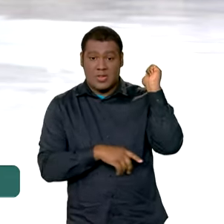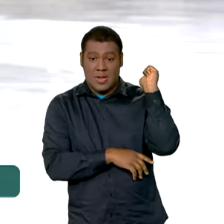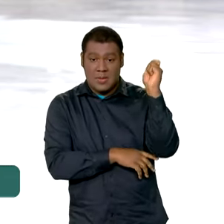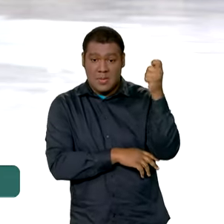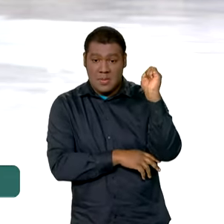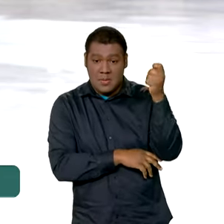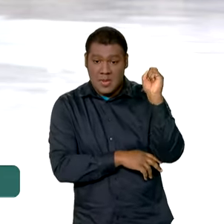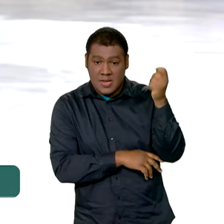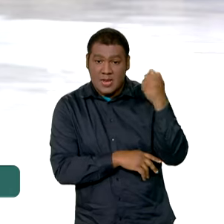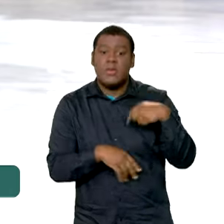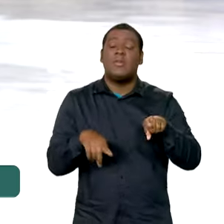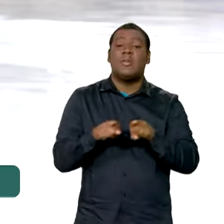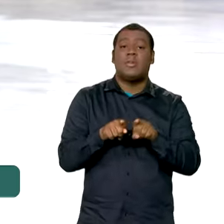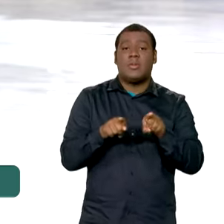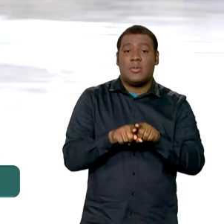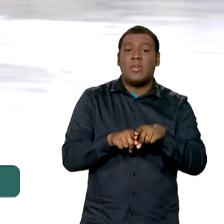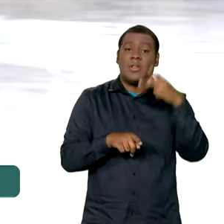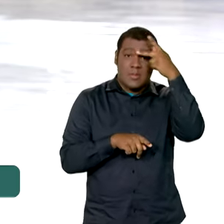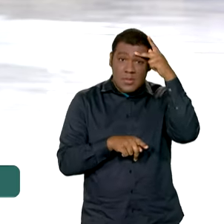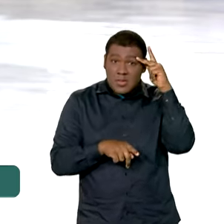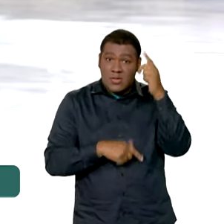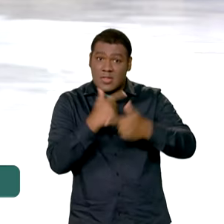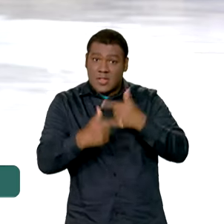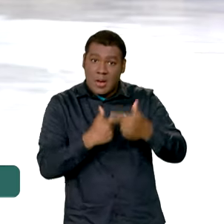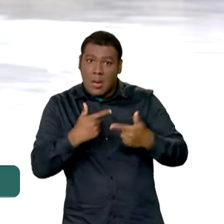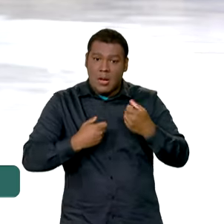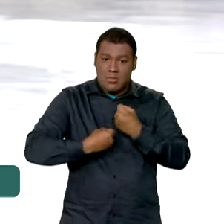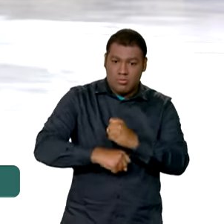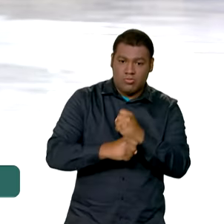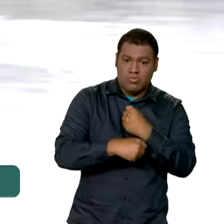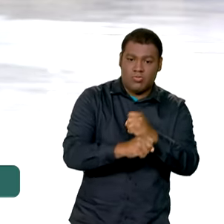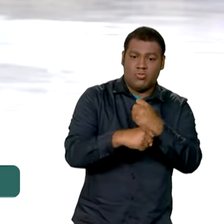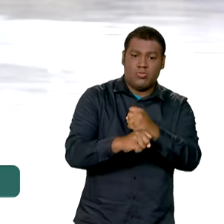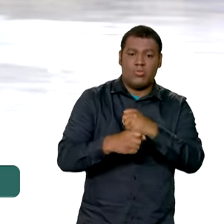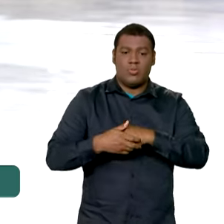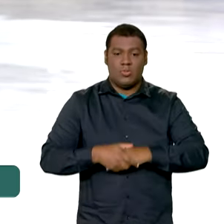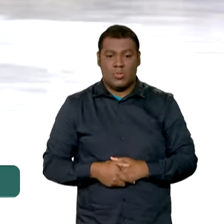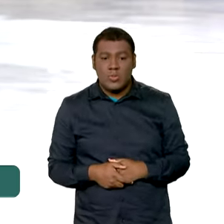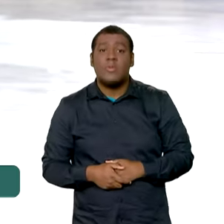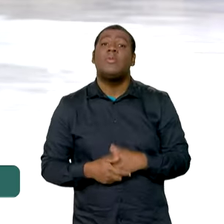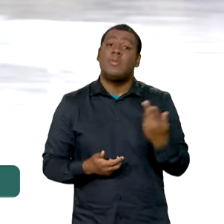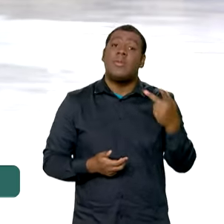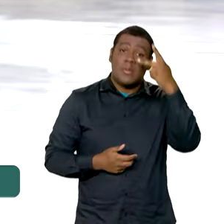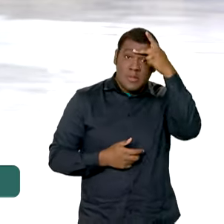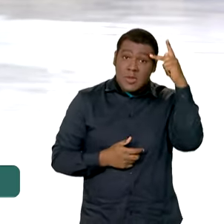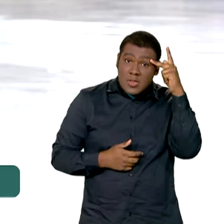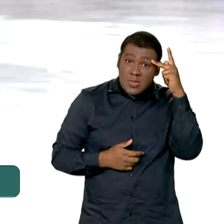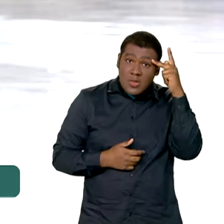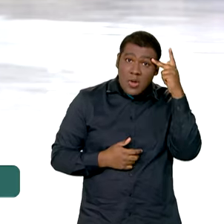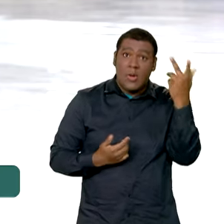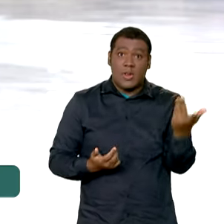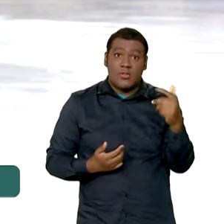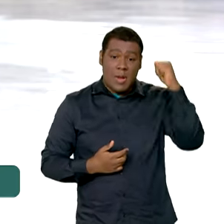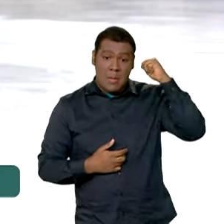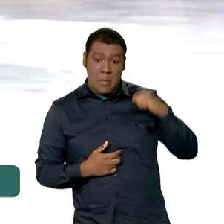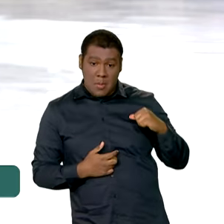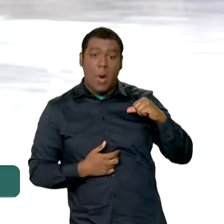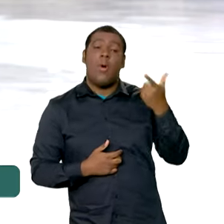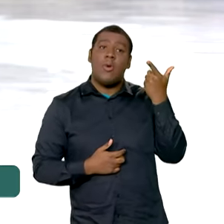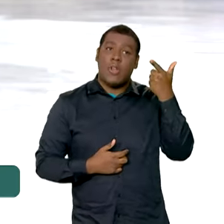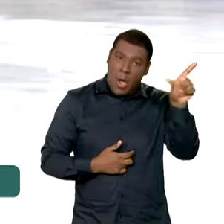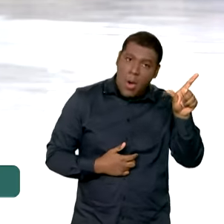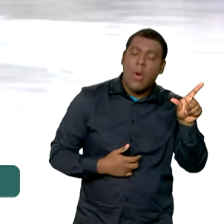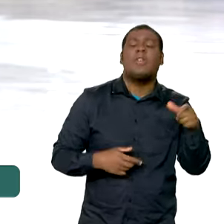artesanais e trabalhadores domésticos. Olha, e mesmo quem recebe outros benefícios vai ter direito também de receber esse benefício